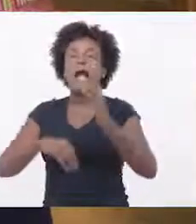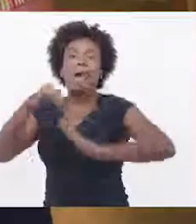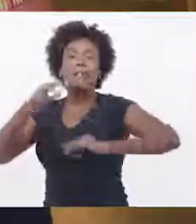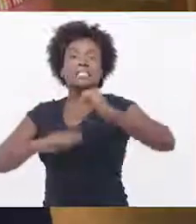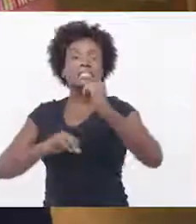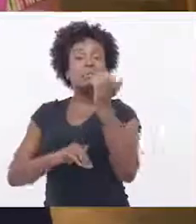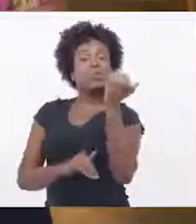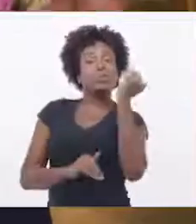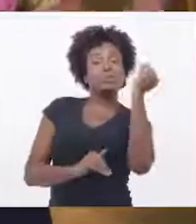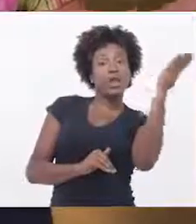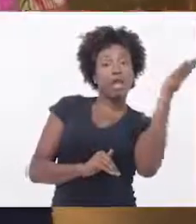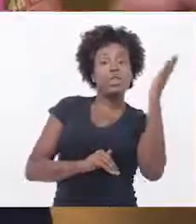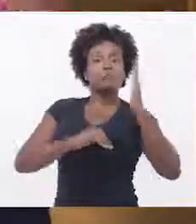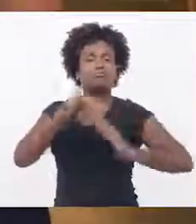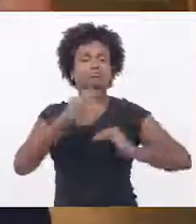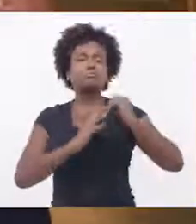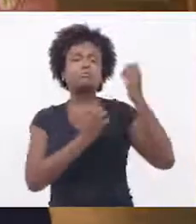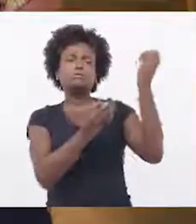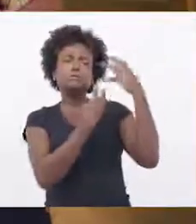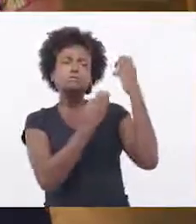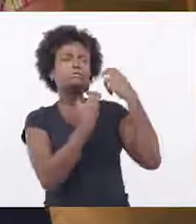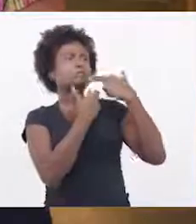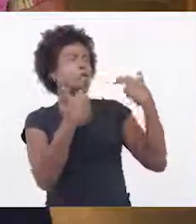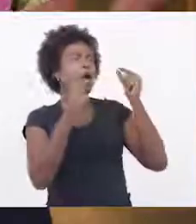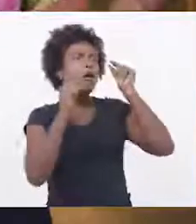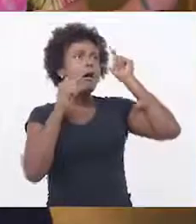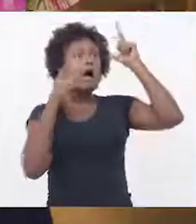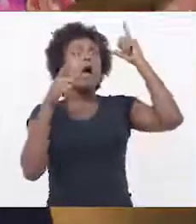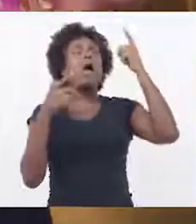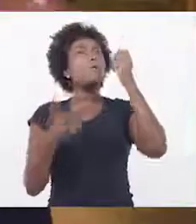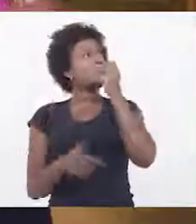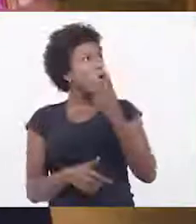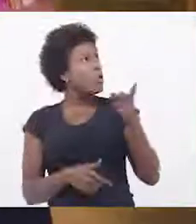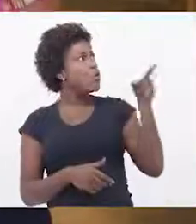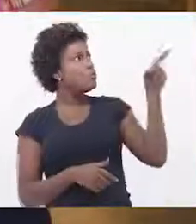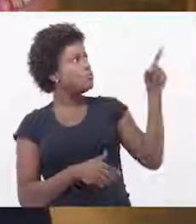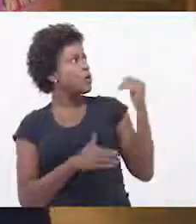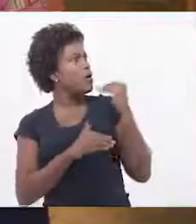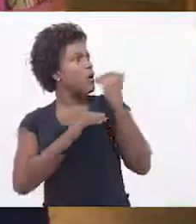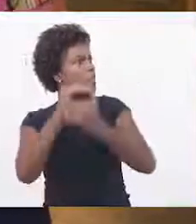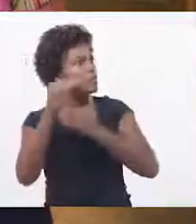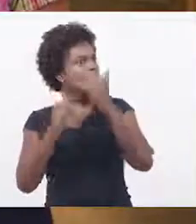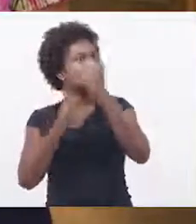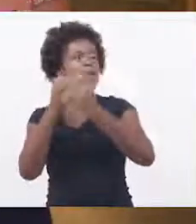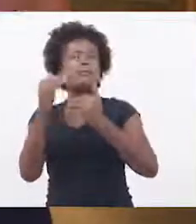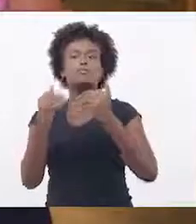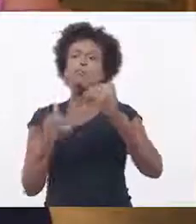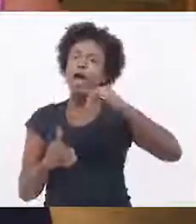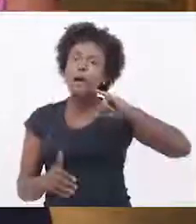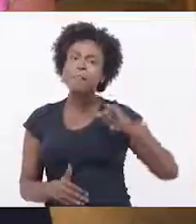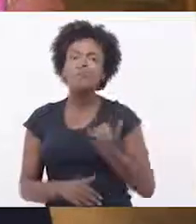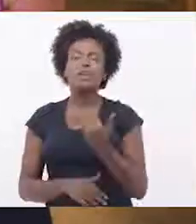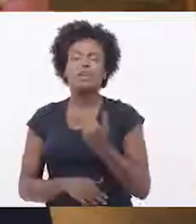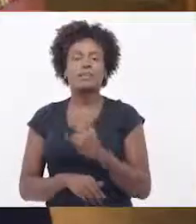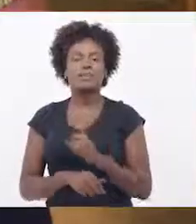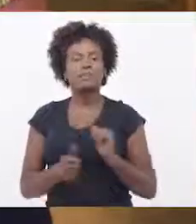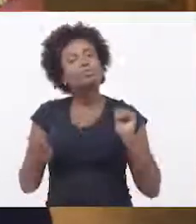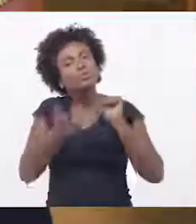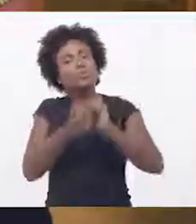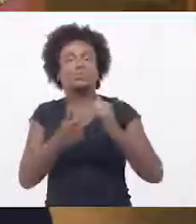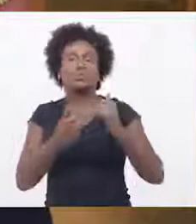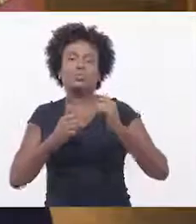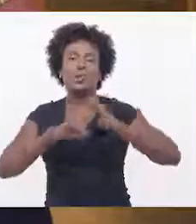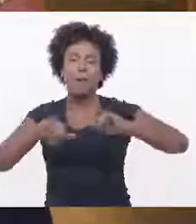vão ficando mais engajados. Então, trazer novos desafios para os voluntários, trazer capacitações externas para os voluntários, além de eles fazerem com mais